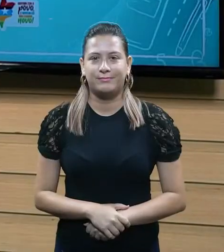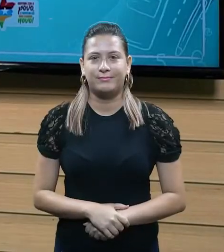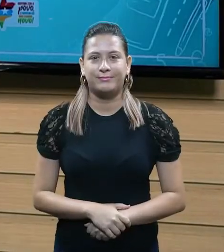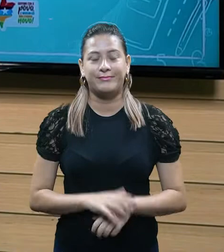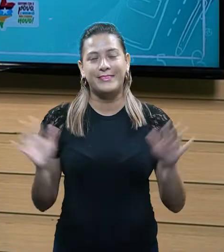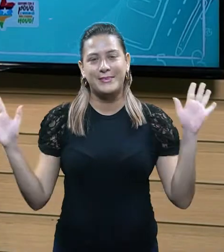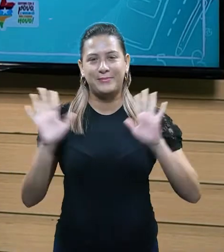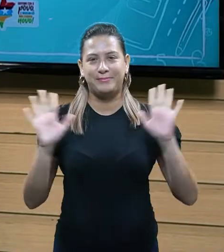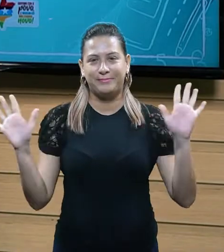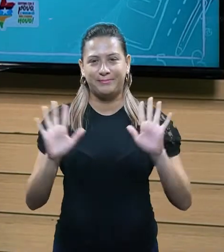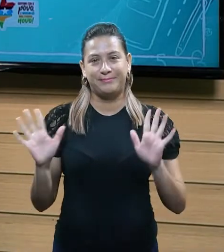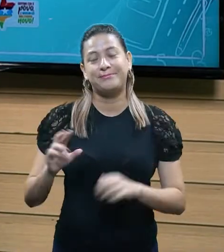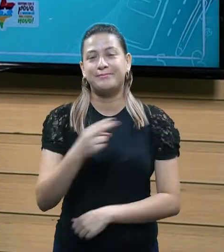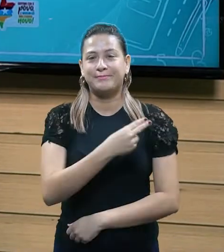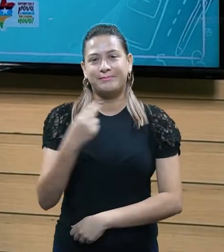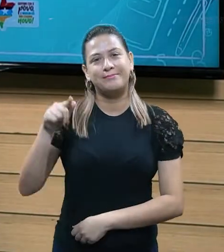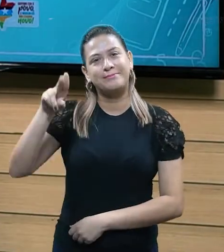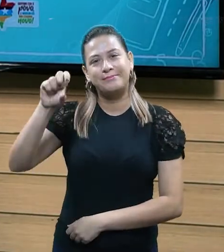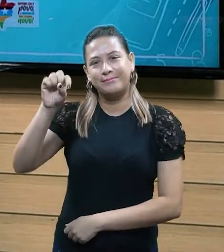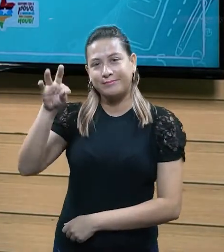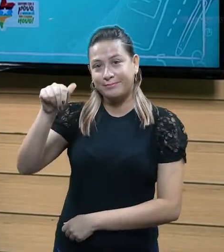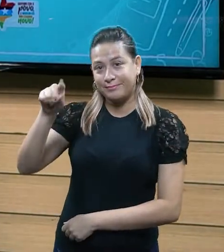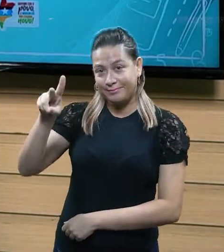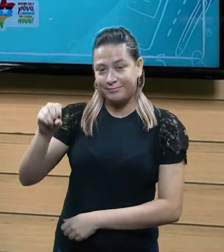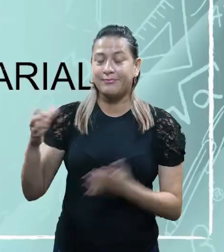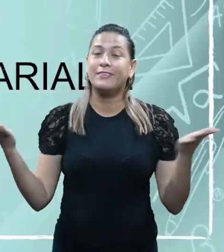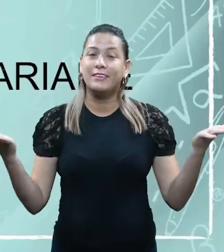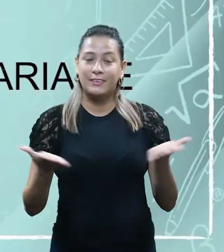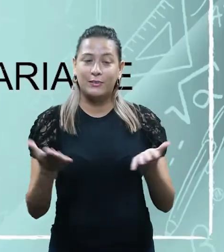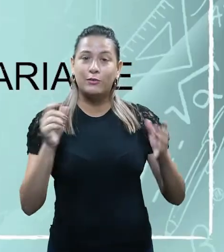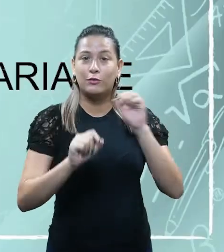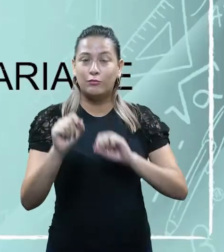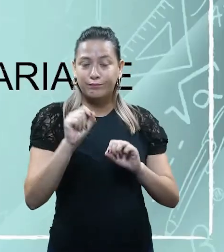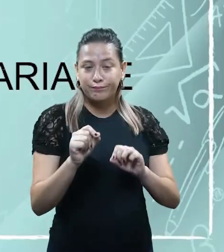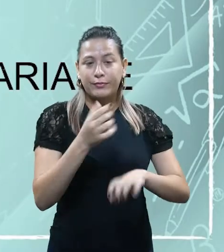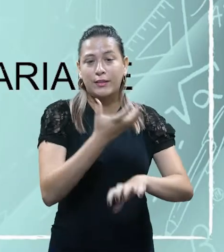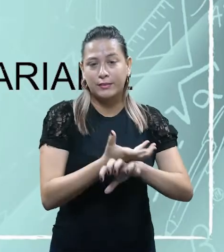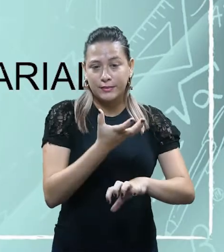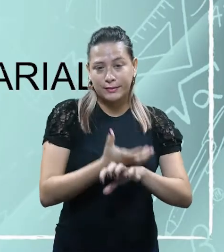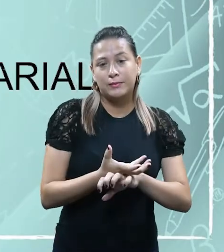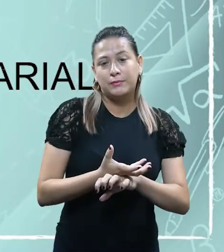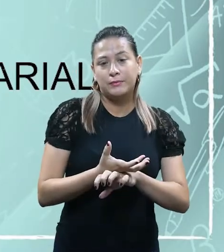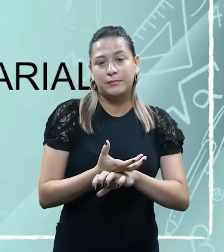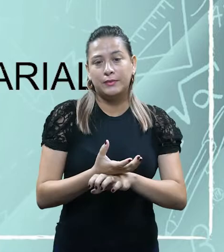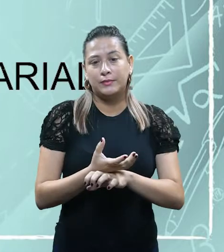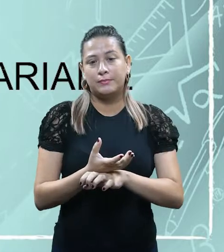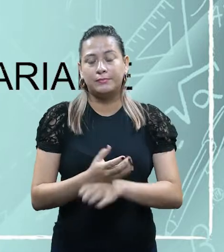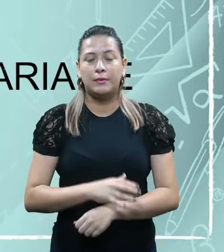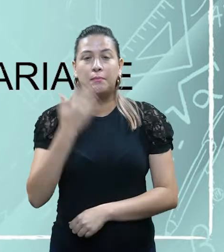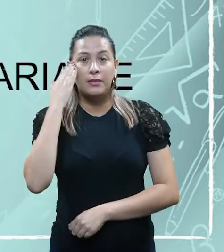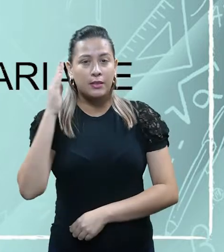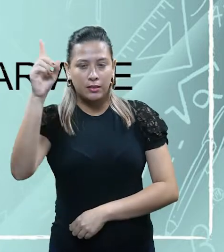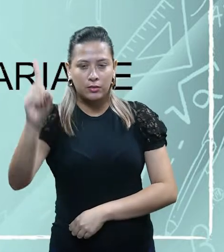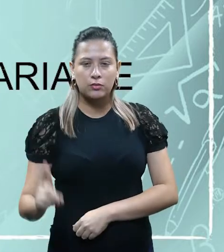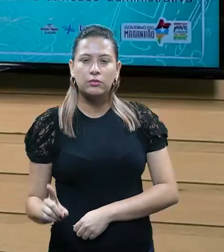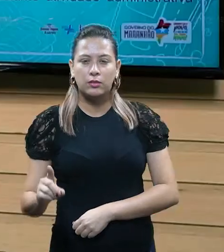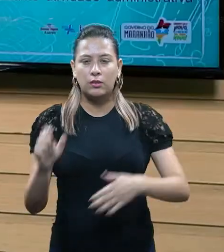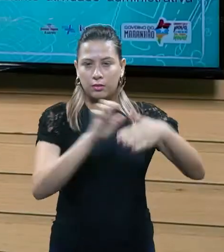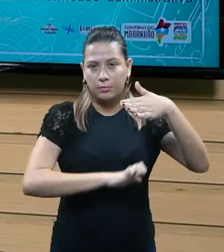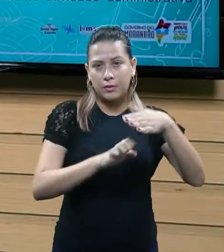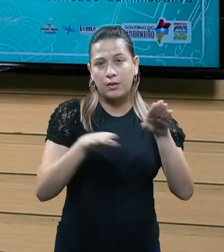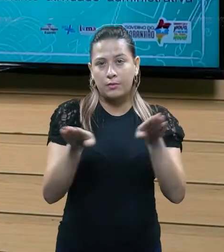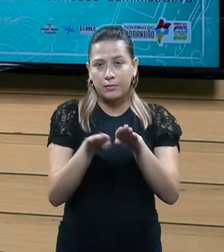Olá pessoal, eu sou o professor Gustavo Naiva e hoje nós vamos falar a respeito da disciplina Noções de Direito, Empresarial e Direito Tributário.